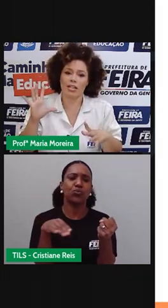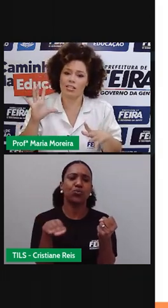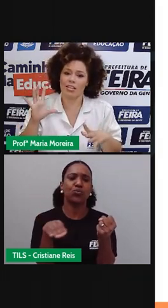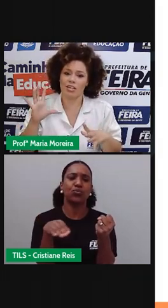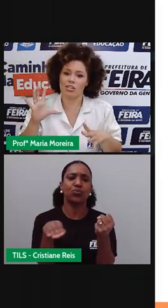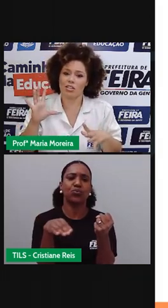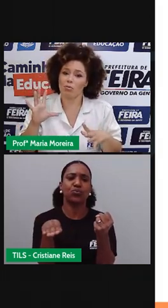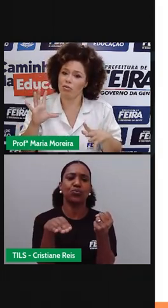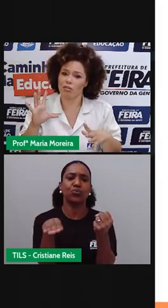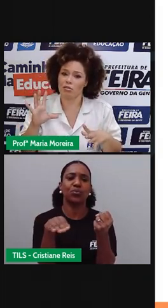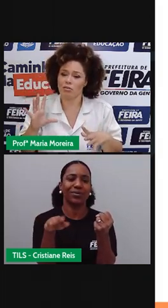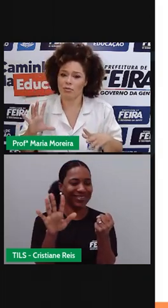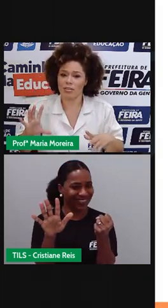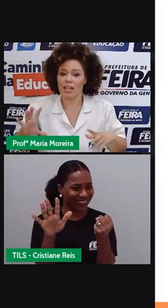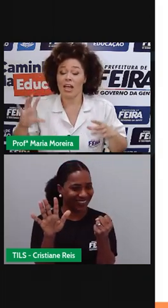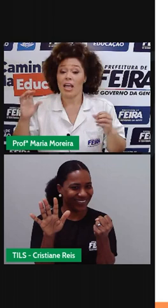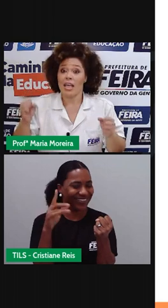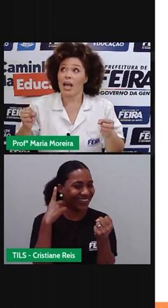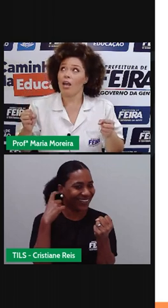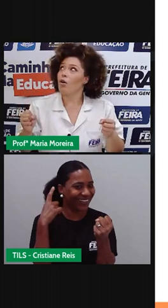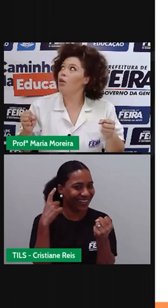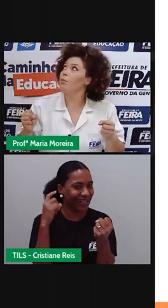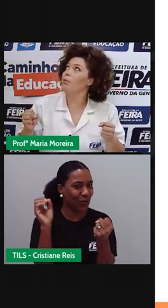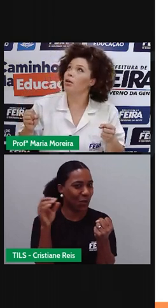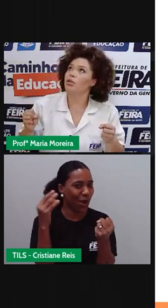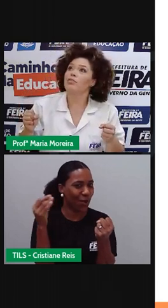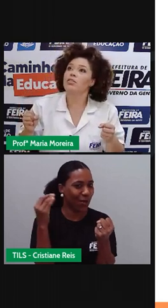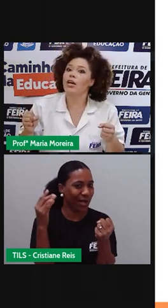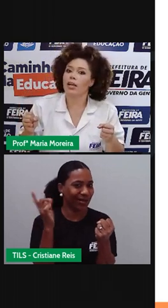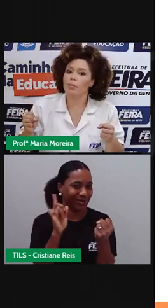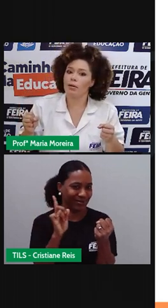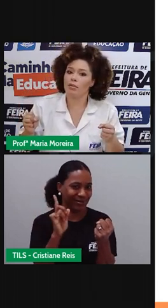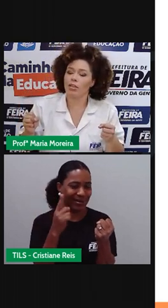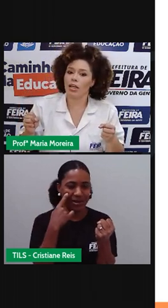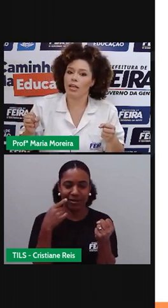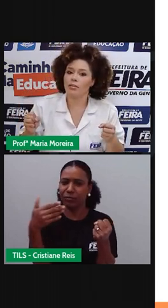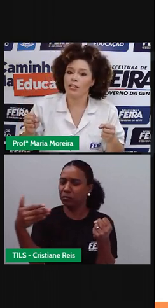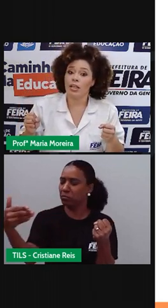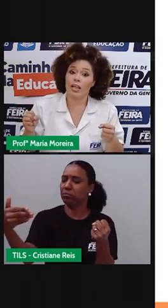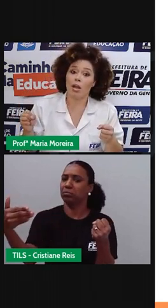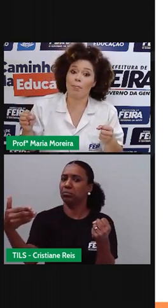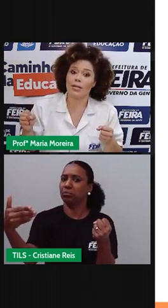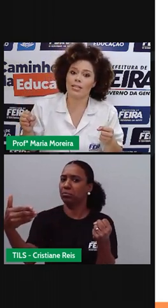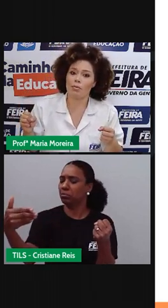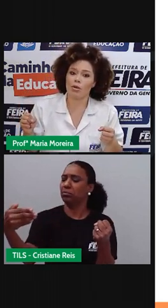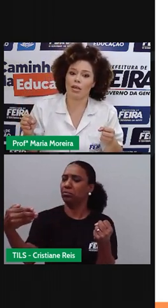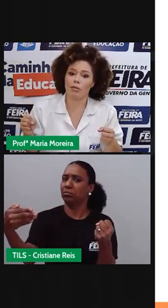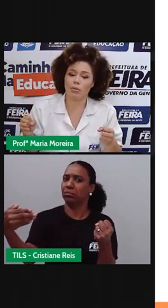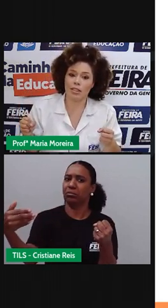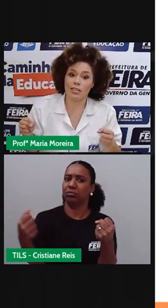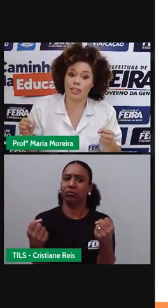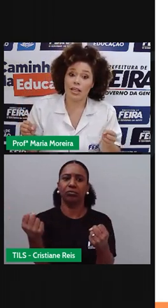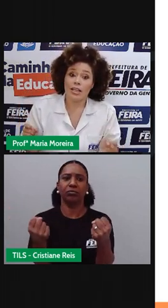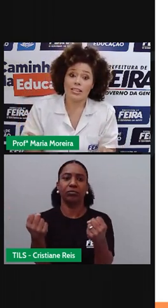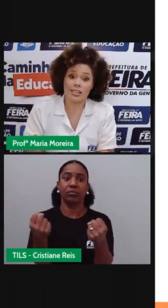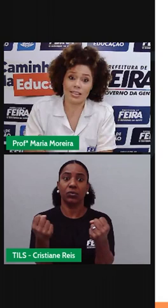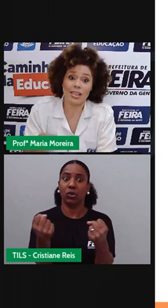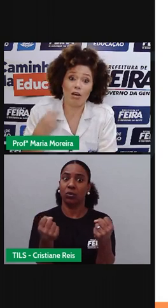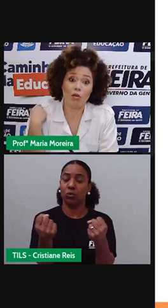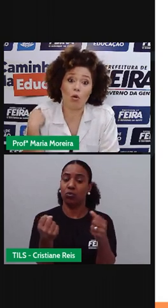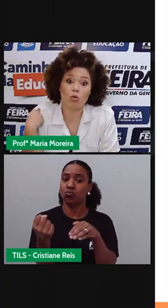Que não é assim, tá, gente? Por favor. E aí, eu olho para o meu retrovisor aqui para ver o que é. E aí, eu percebo que é uma ambulância.